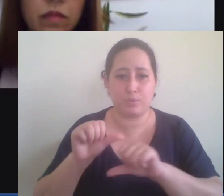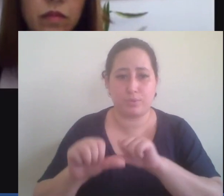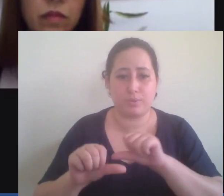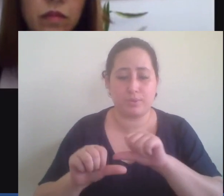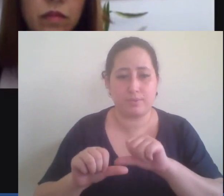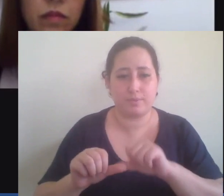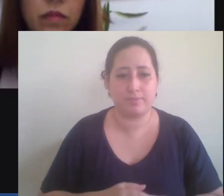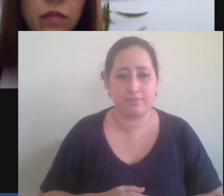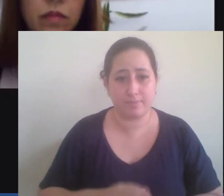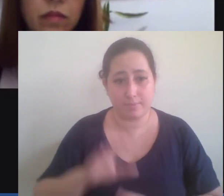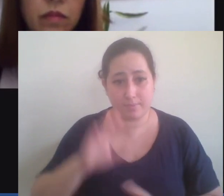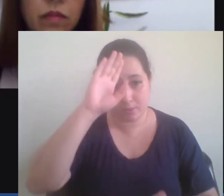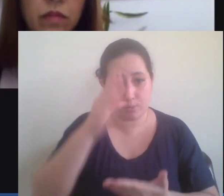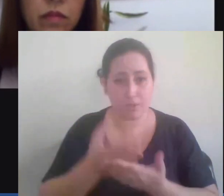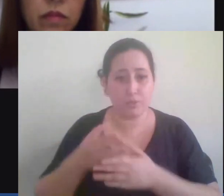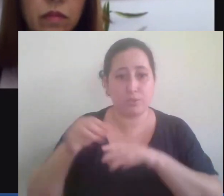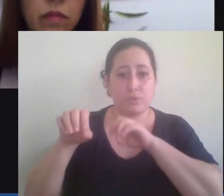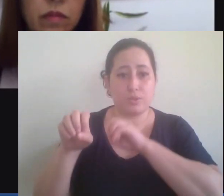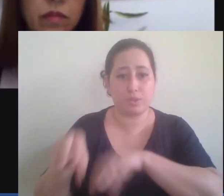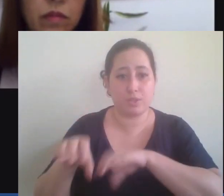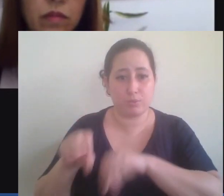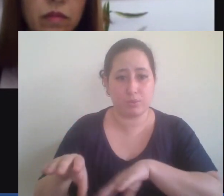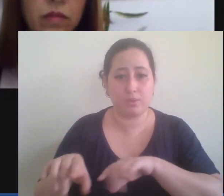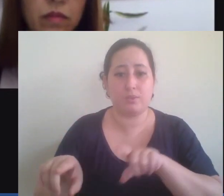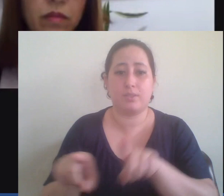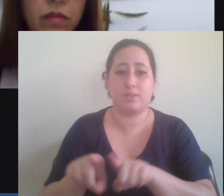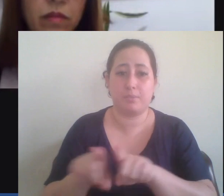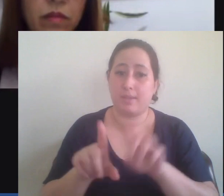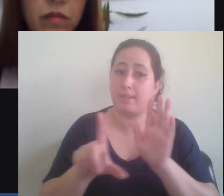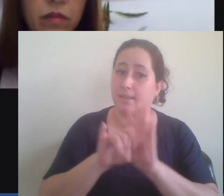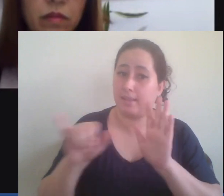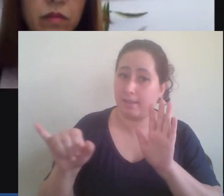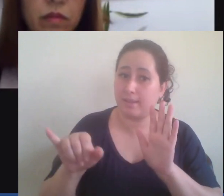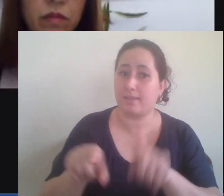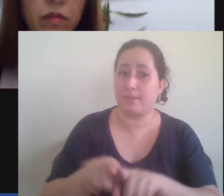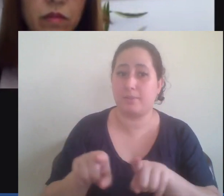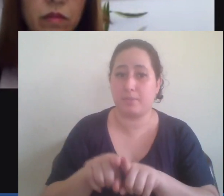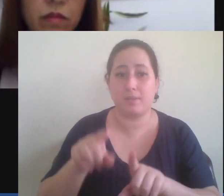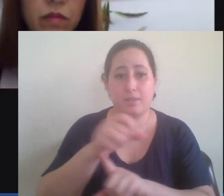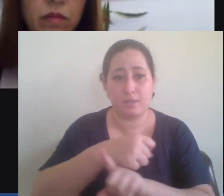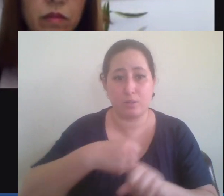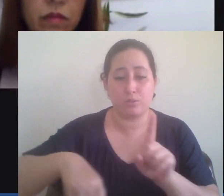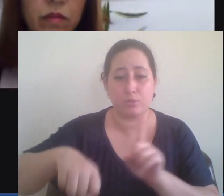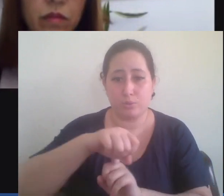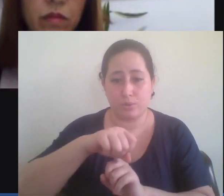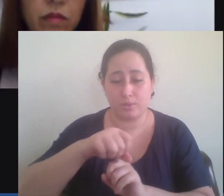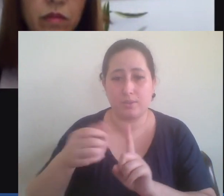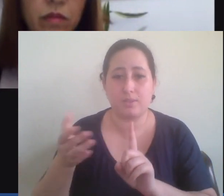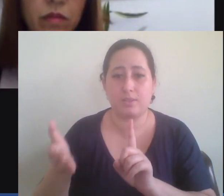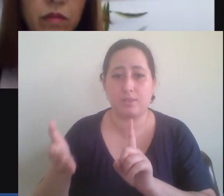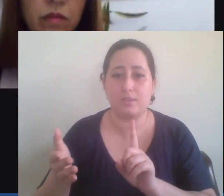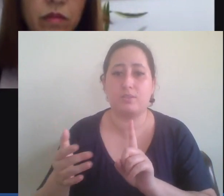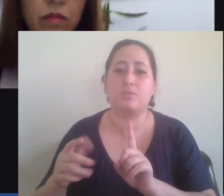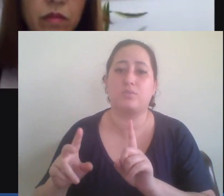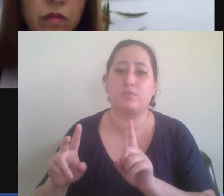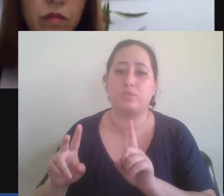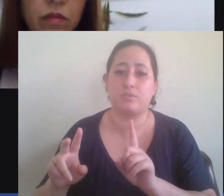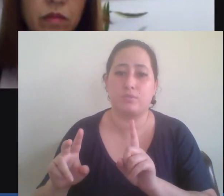que a educação assim com a legislação como a sociedade ela aos poucos